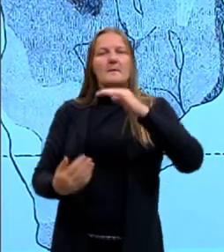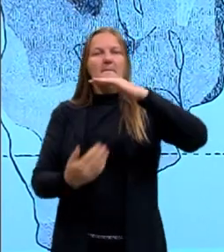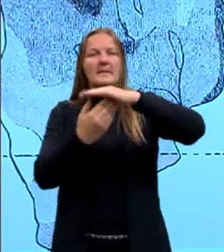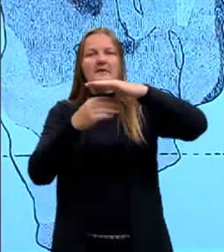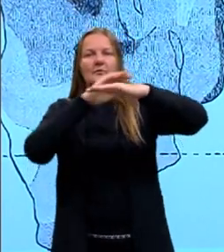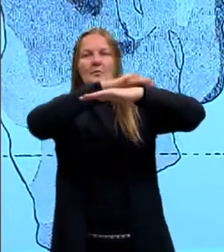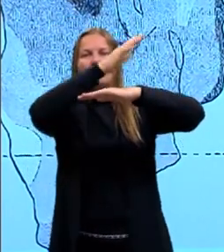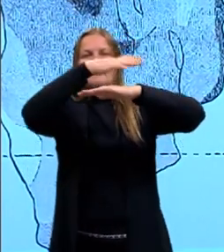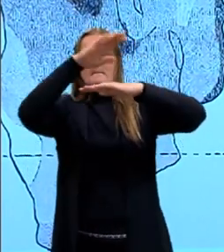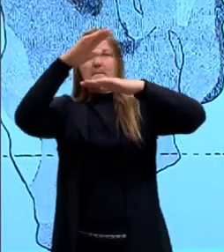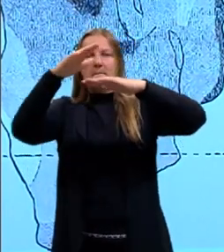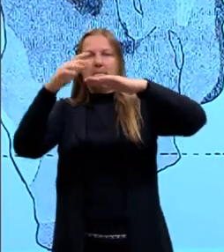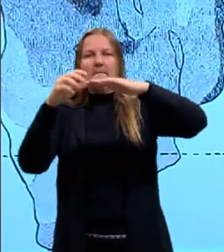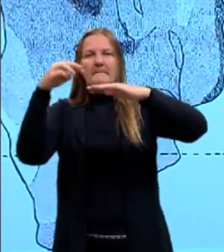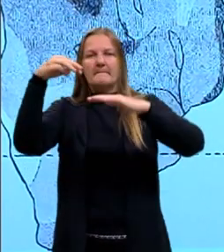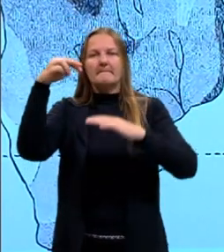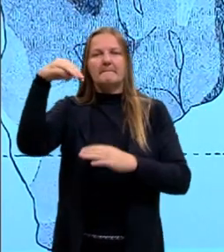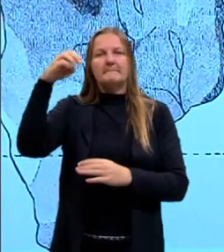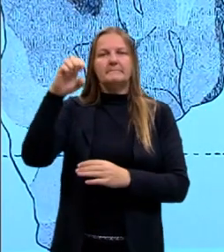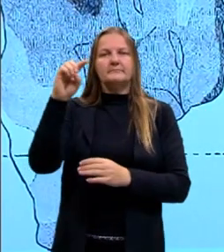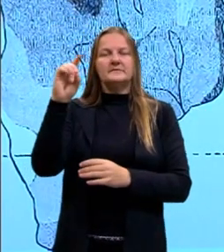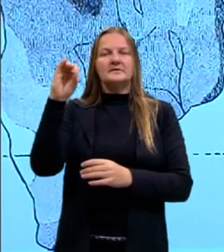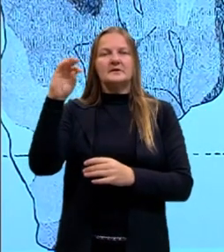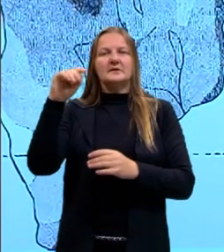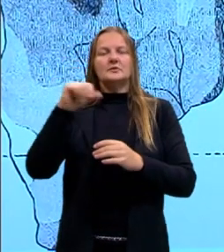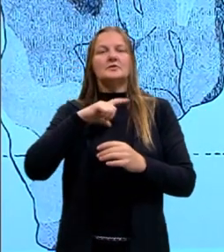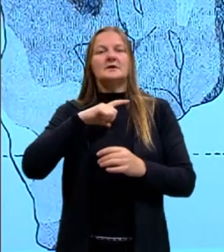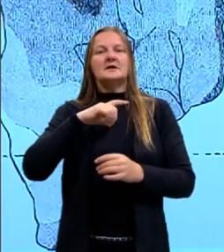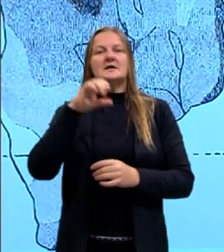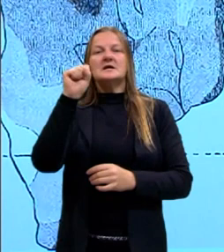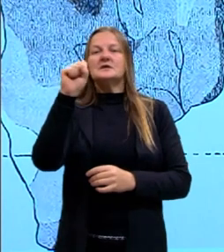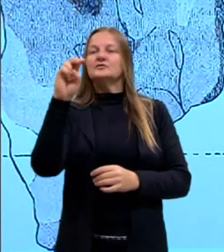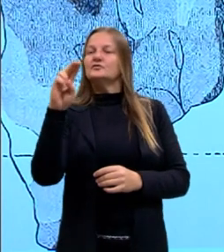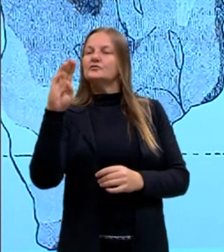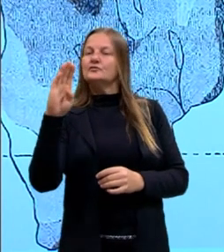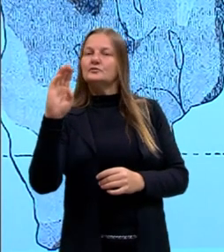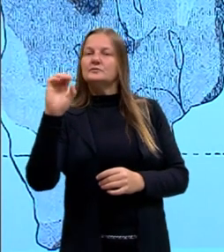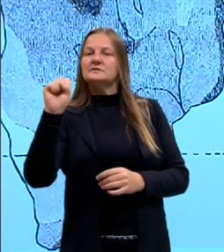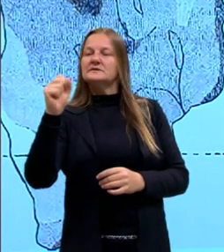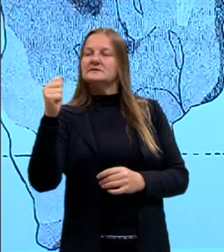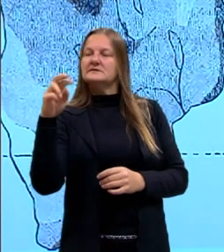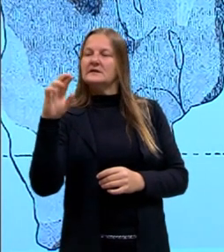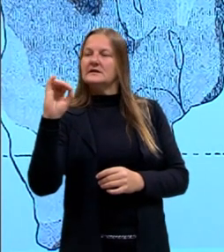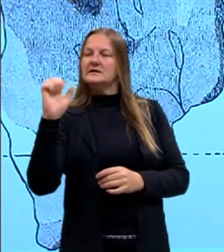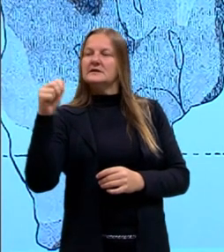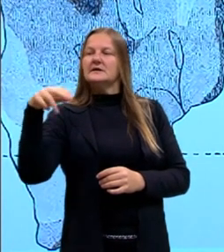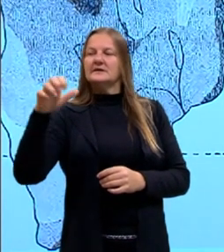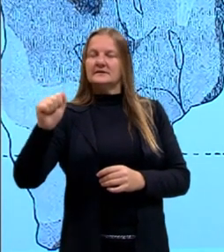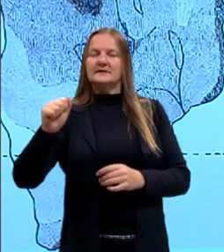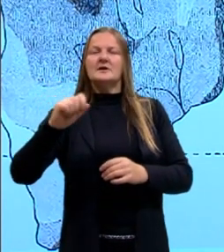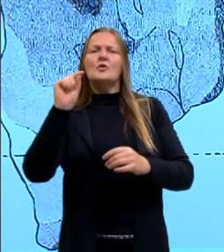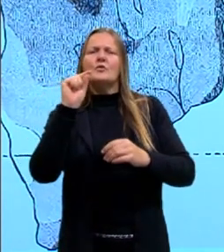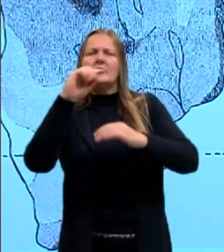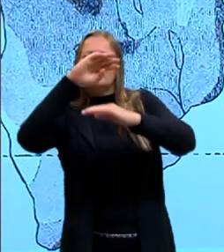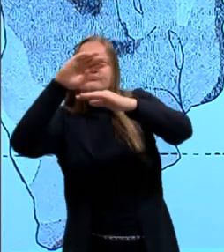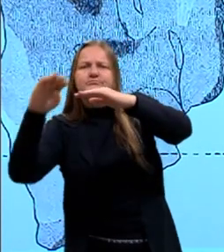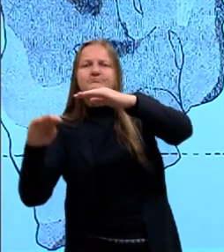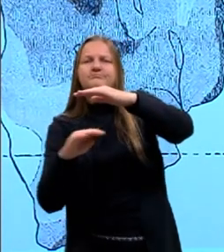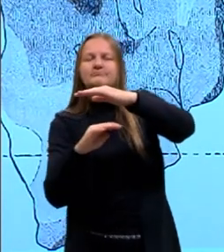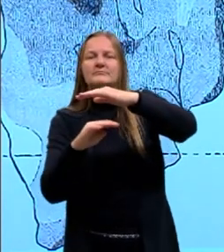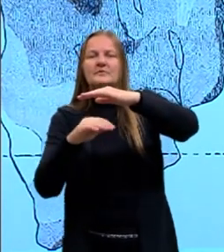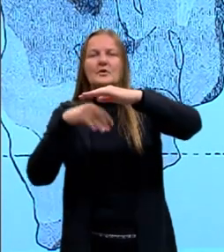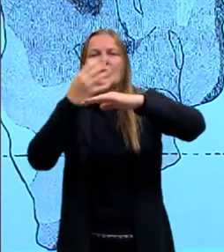Mediterrâneo, e uma África subsaariana. O quer dizer subsaariana? Abaixo do